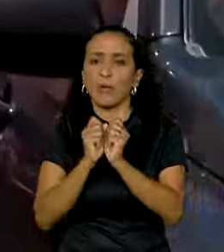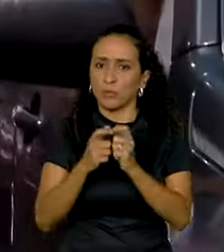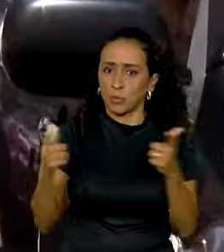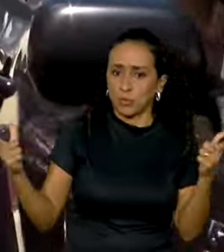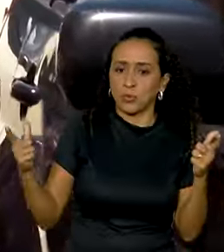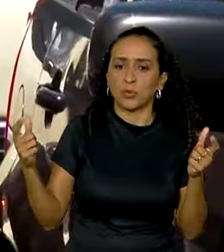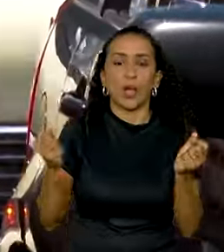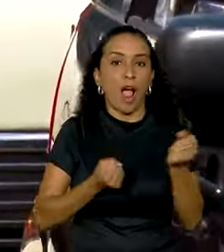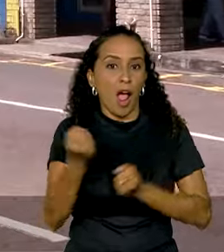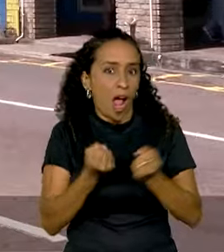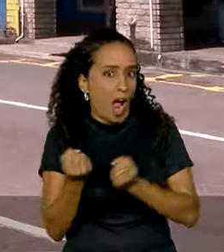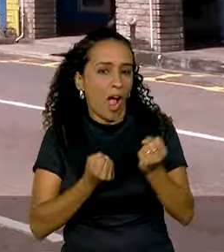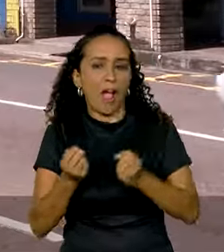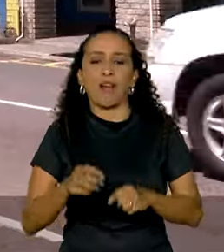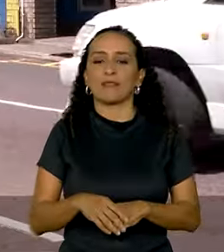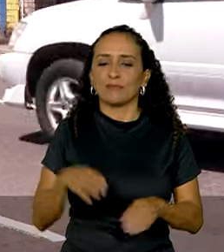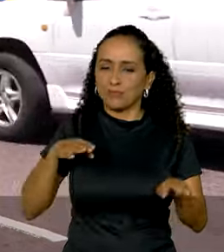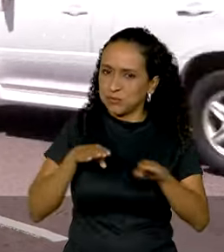o número de corridas.